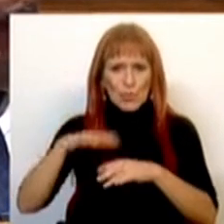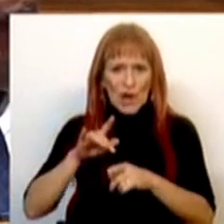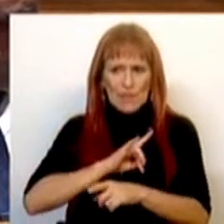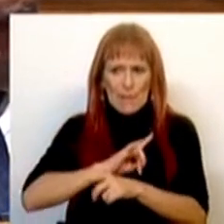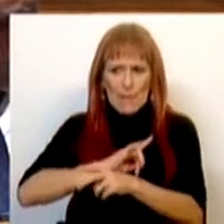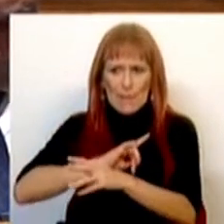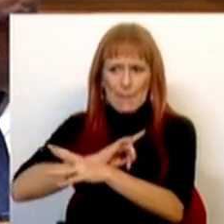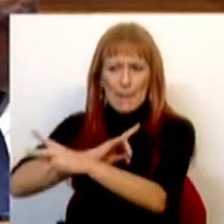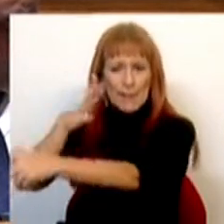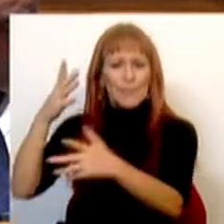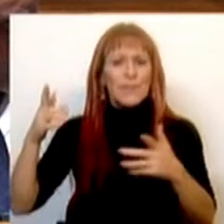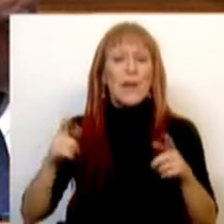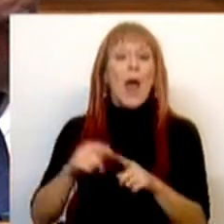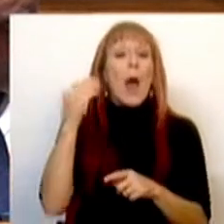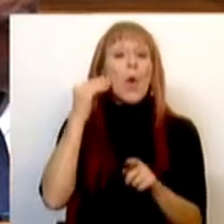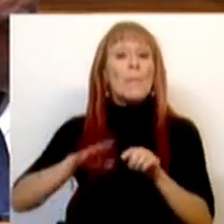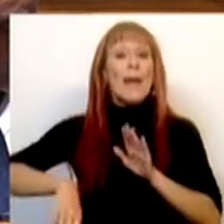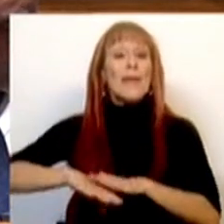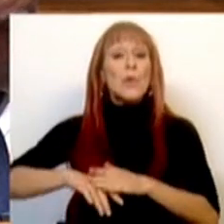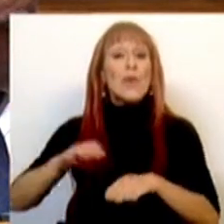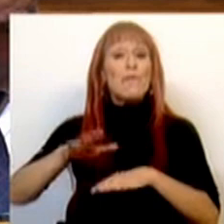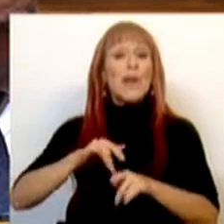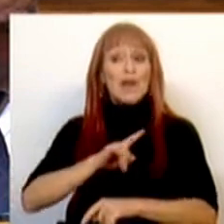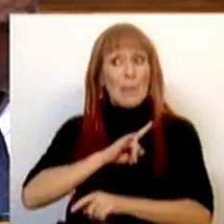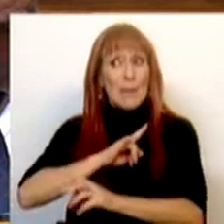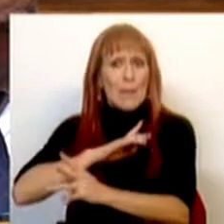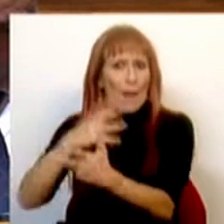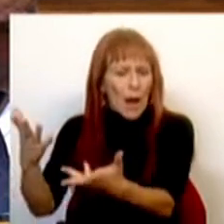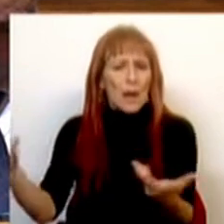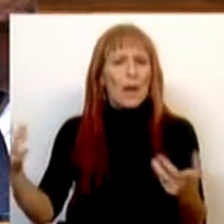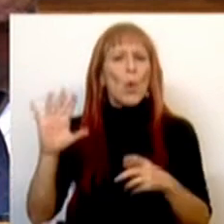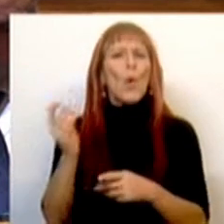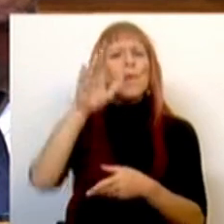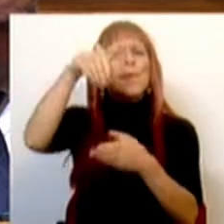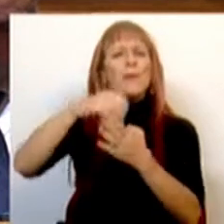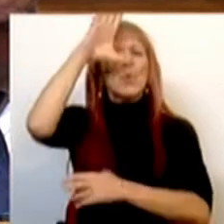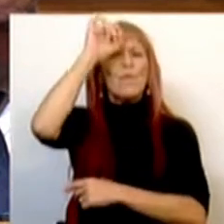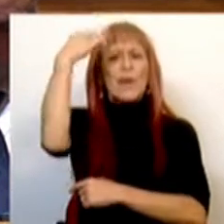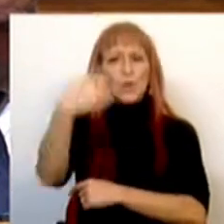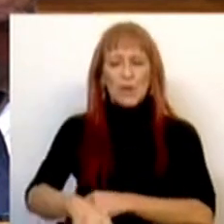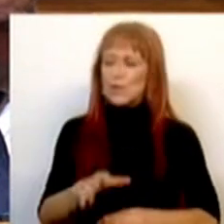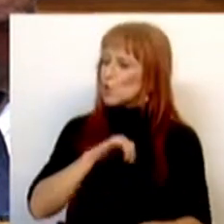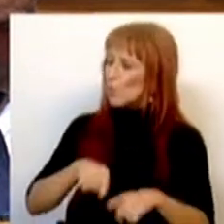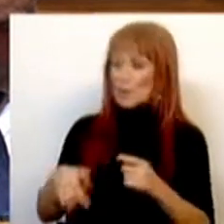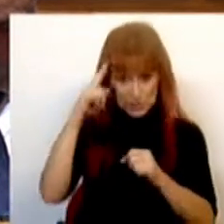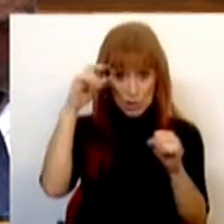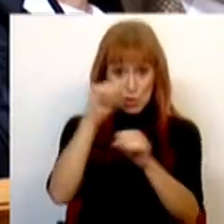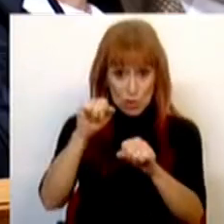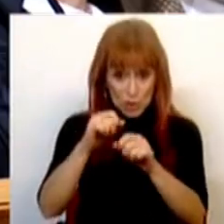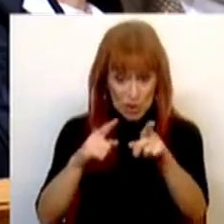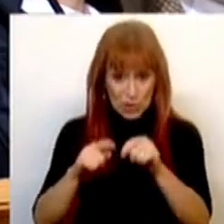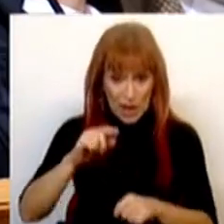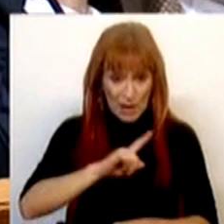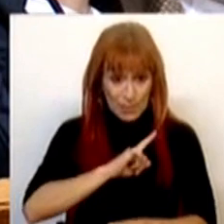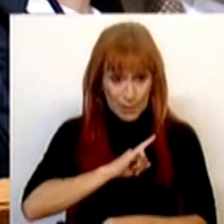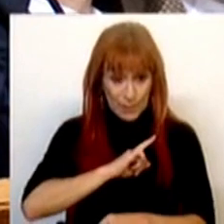privatizações e a forma como a direita fez estas privatizações quando foi Governo. Sr. Deputado, chocante foi